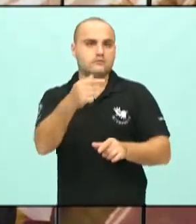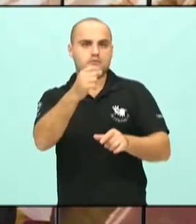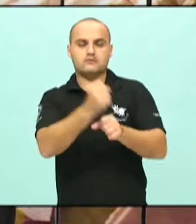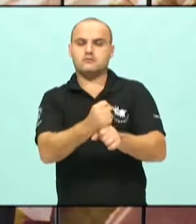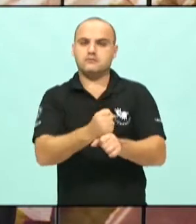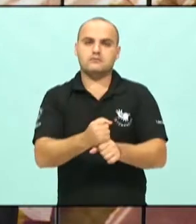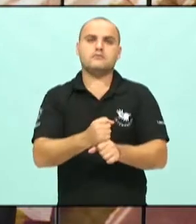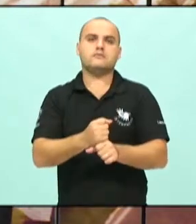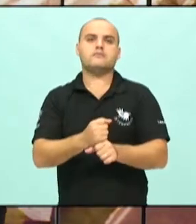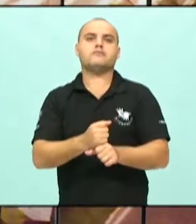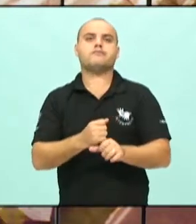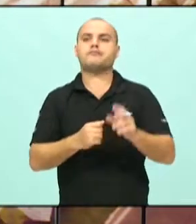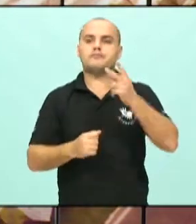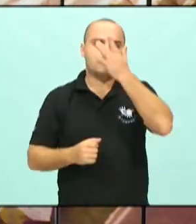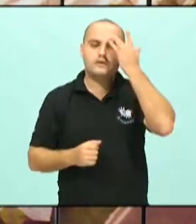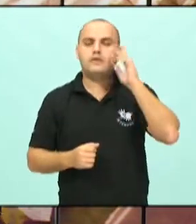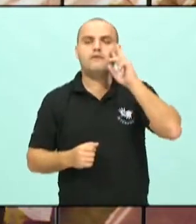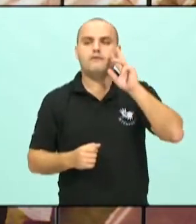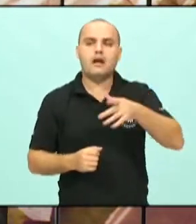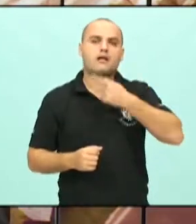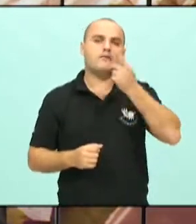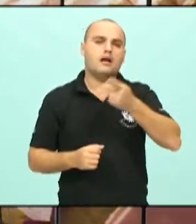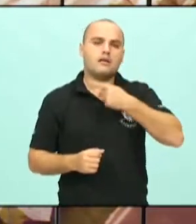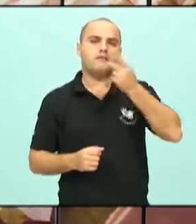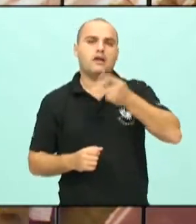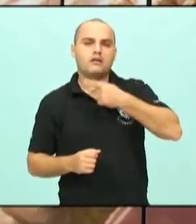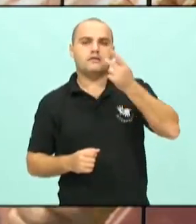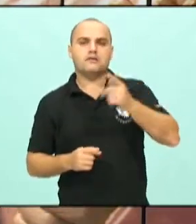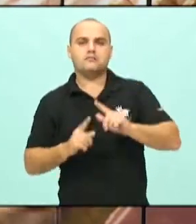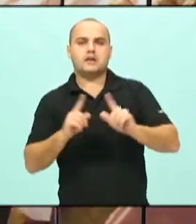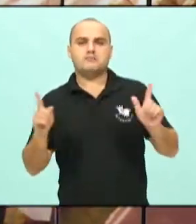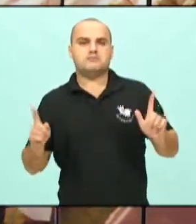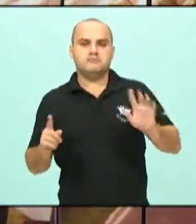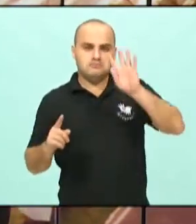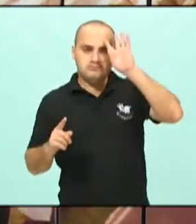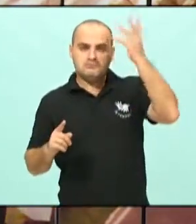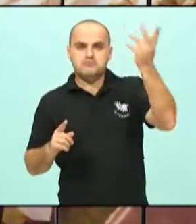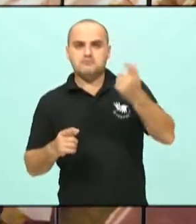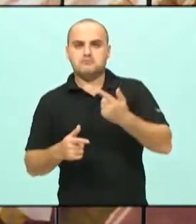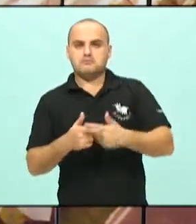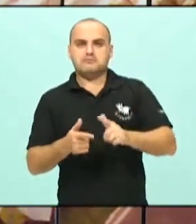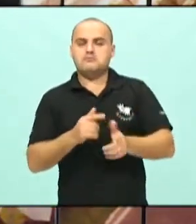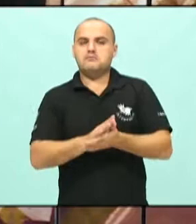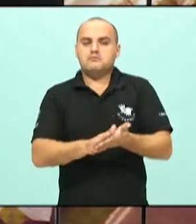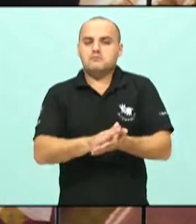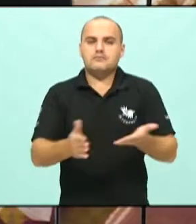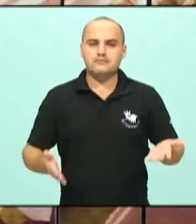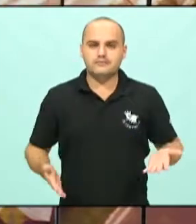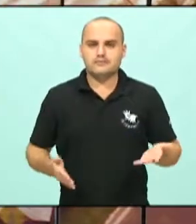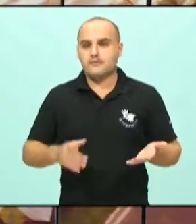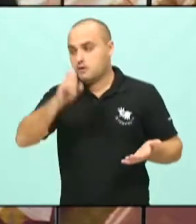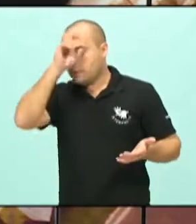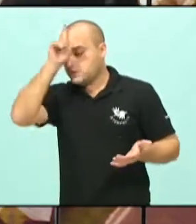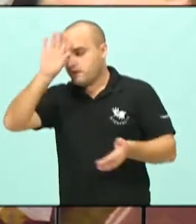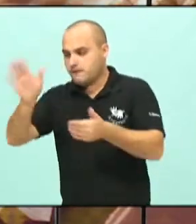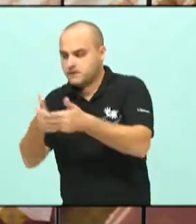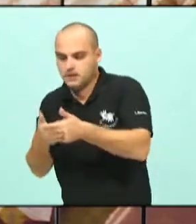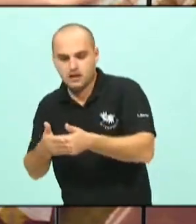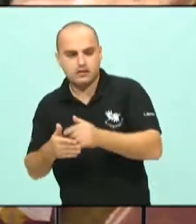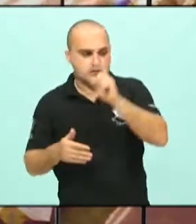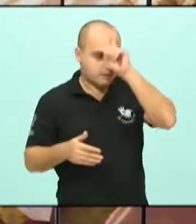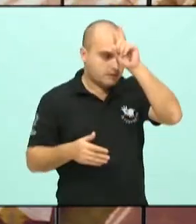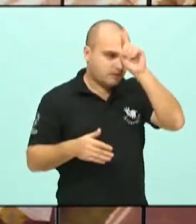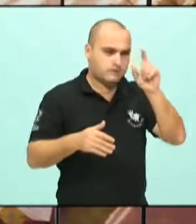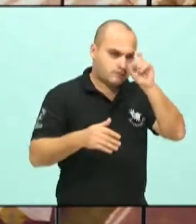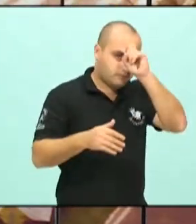ver e ouvir aqui, vereador, o Marieta vai fechar uma ala tal, olha, o Pequeno